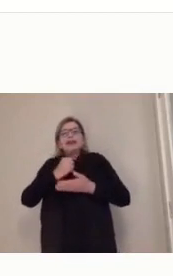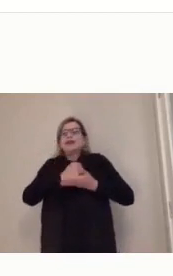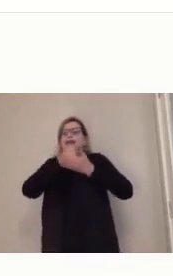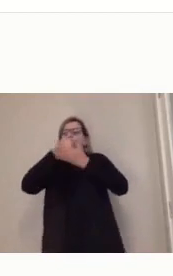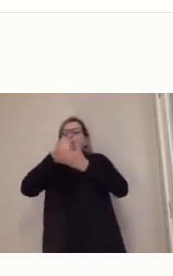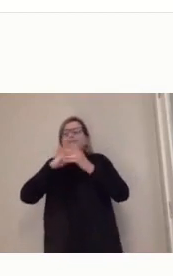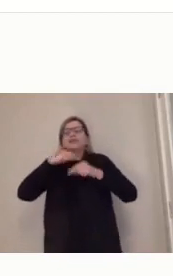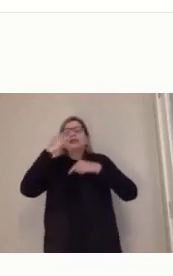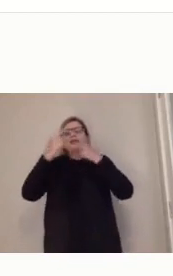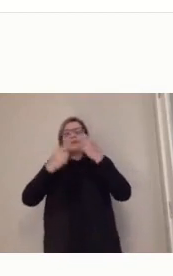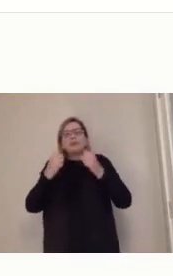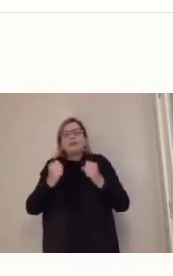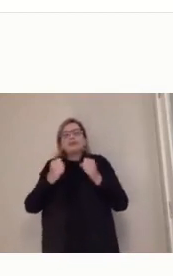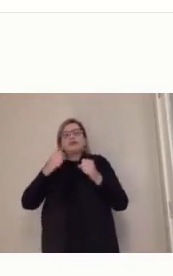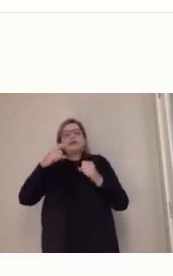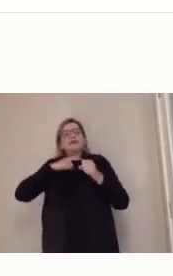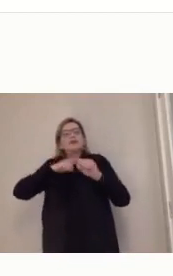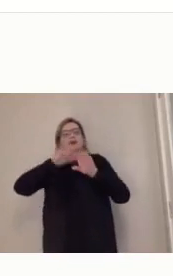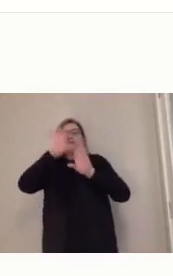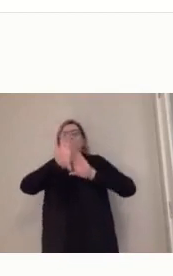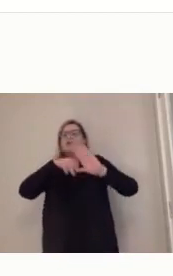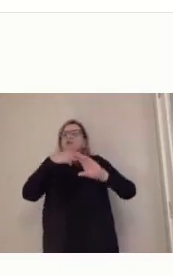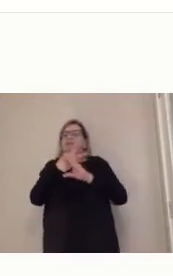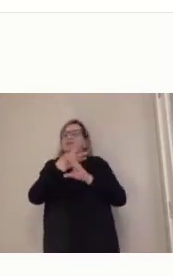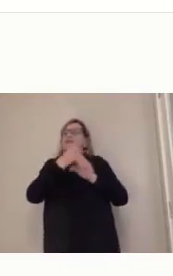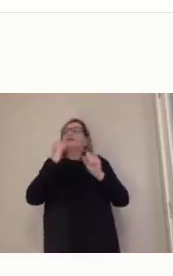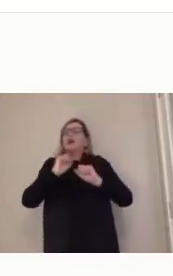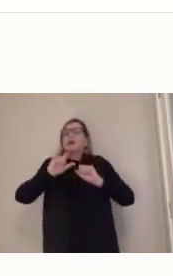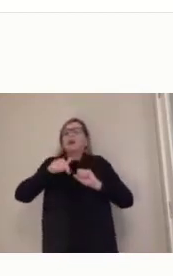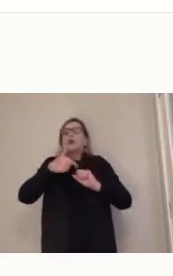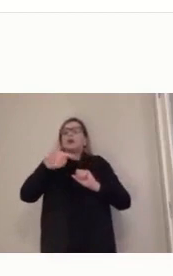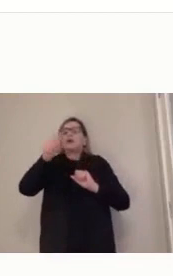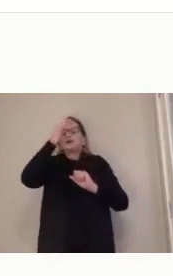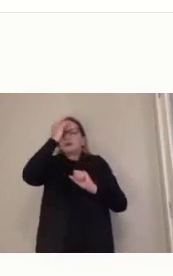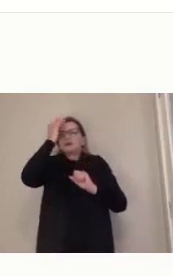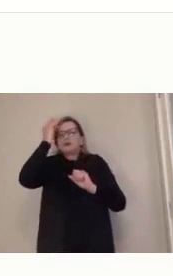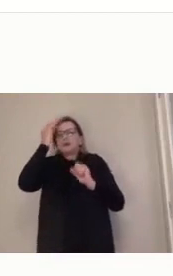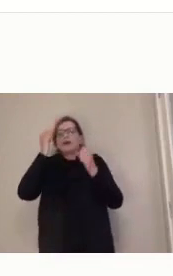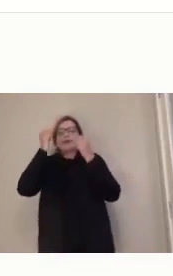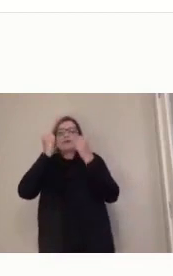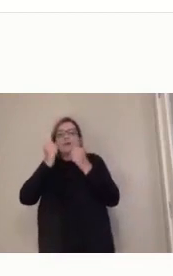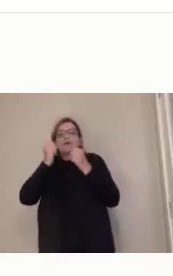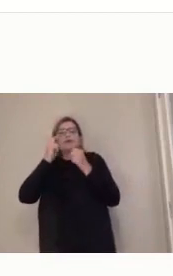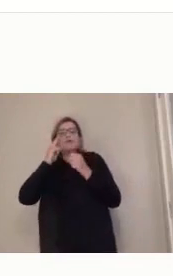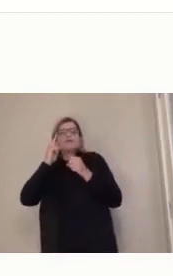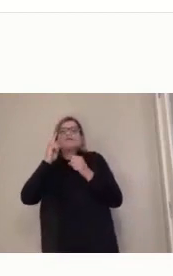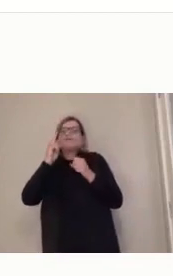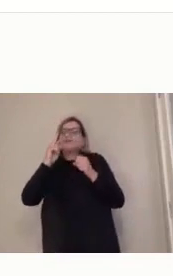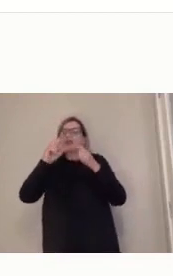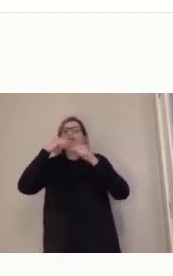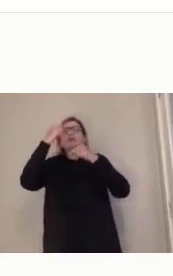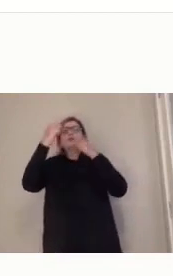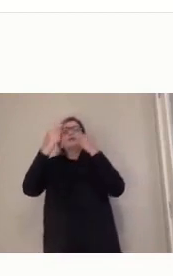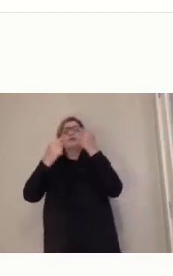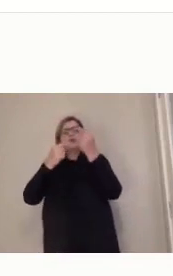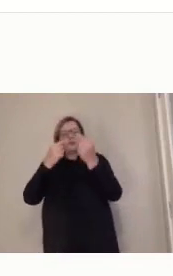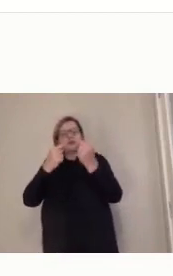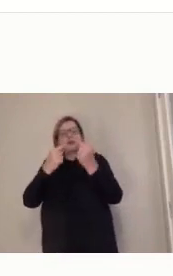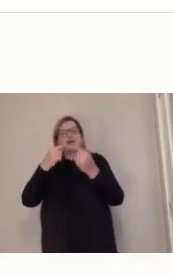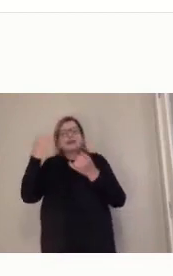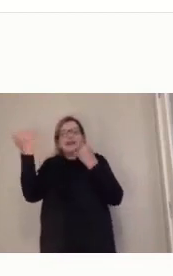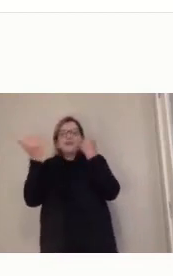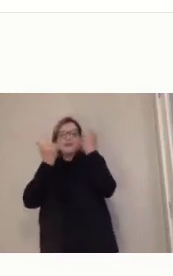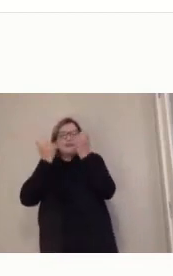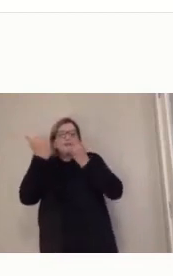no canal para que outras pessoas que têm acesso ao curso possam ter mais informações do que eu estou